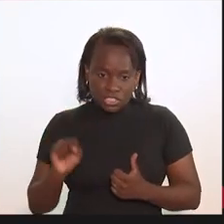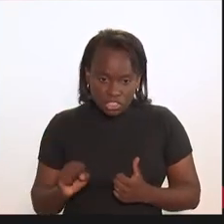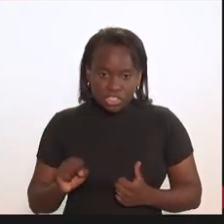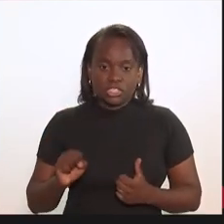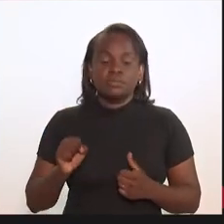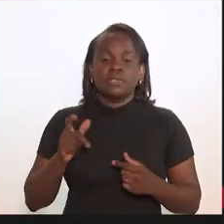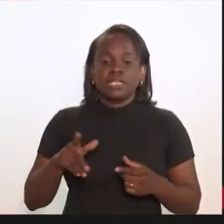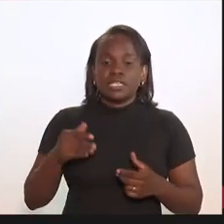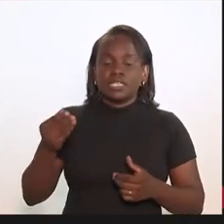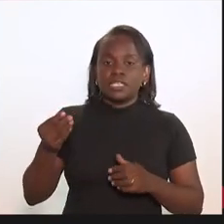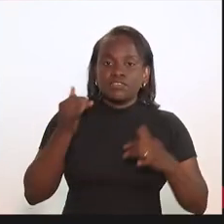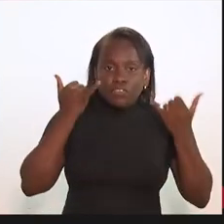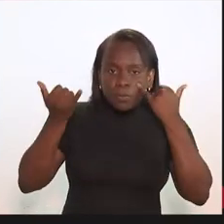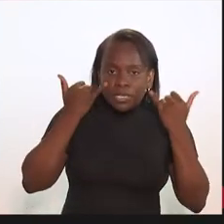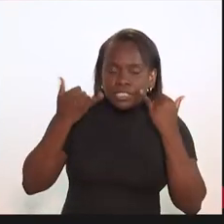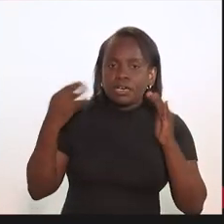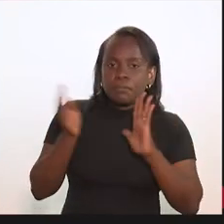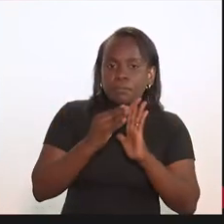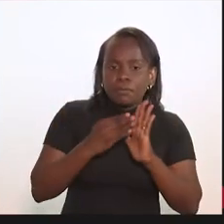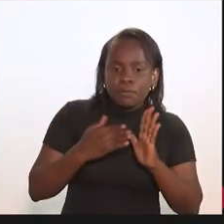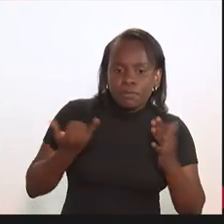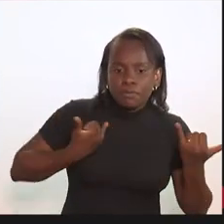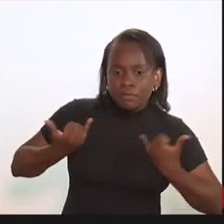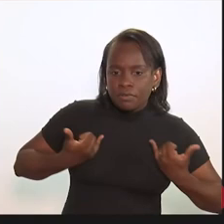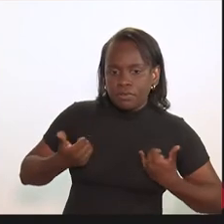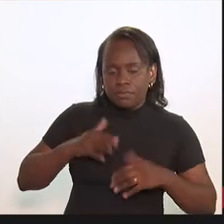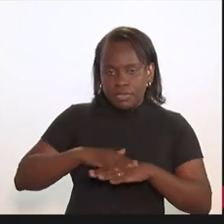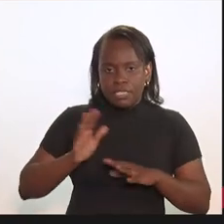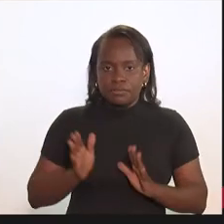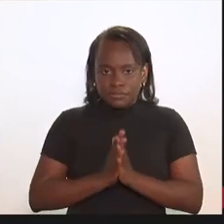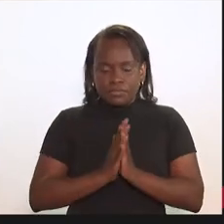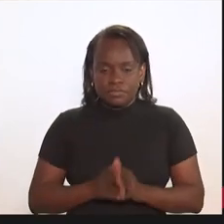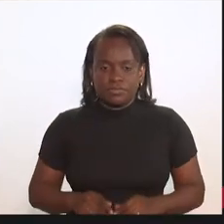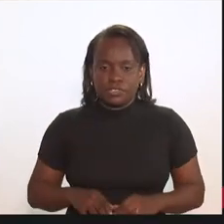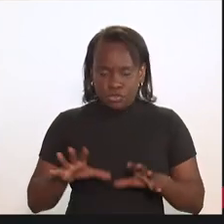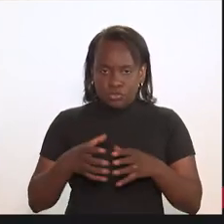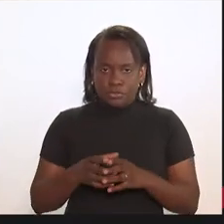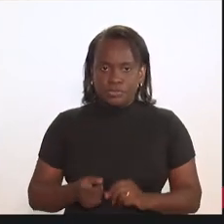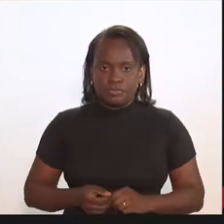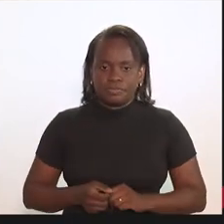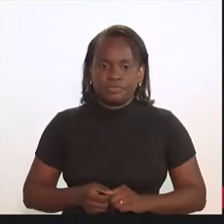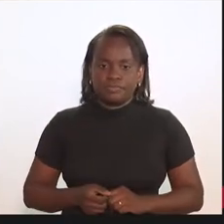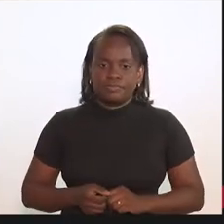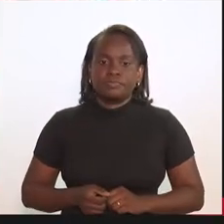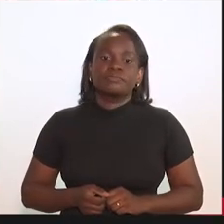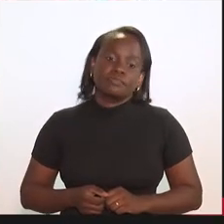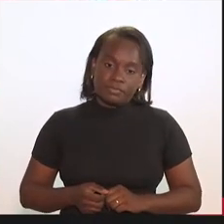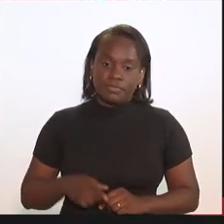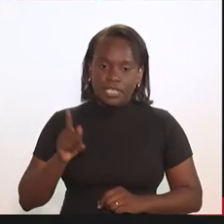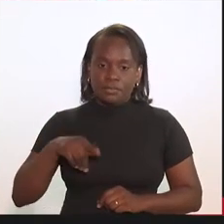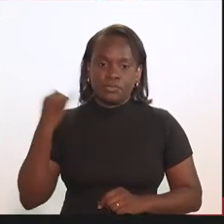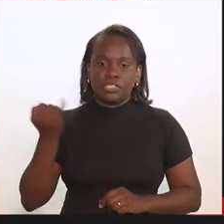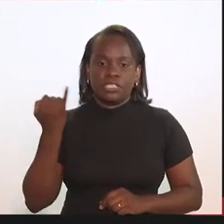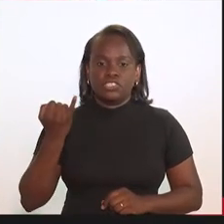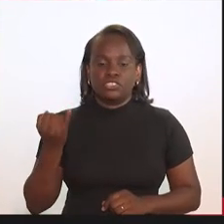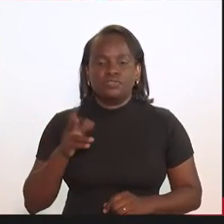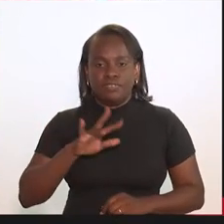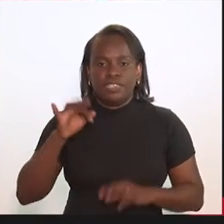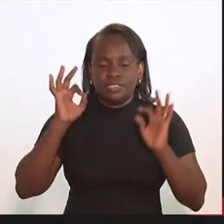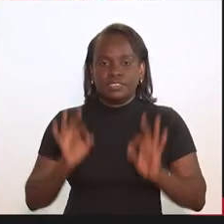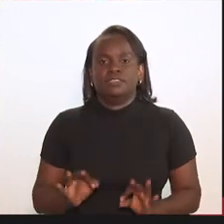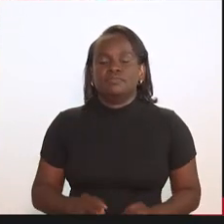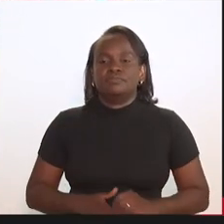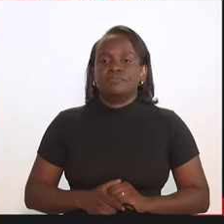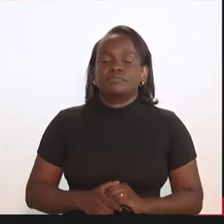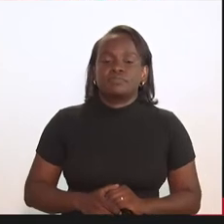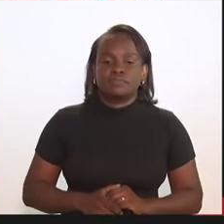nos alimentar com as informações mais detalhadas. Importante isso. grupo? não. Isso é importante, vai